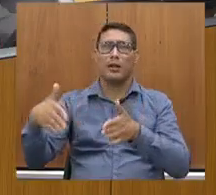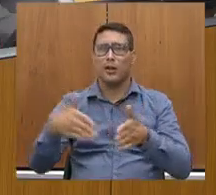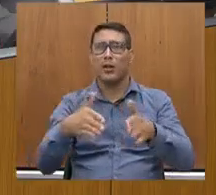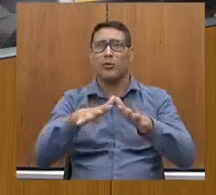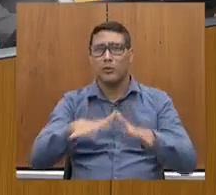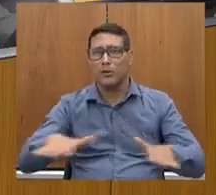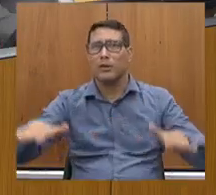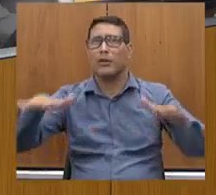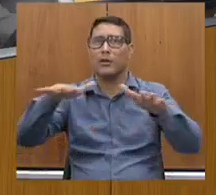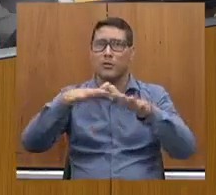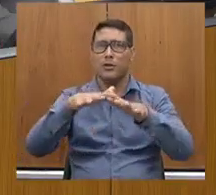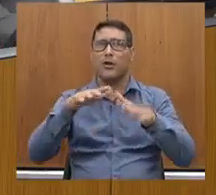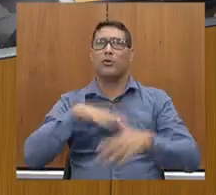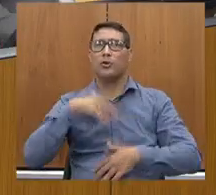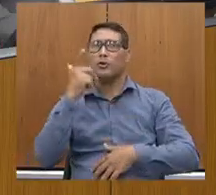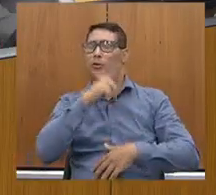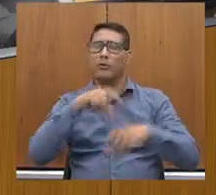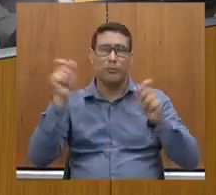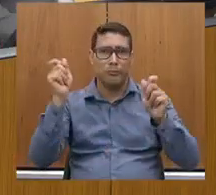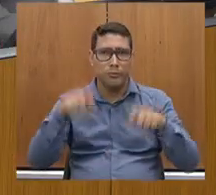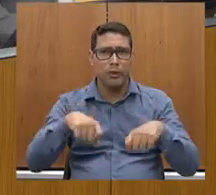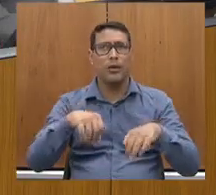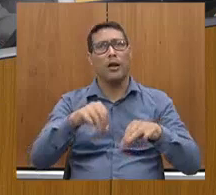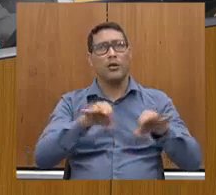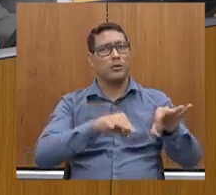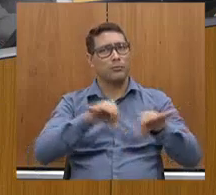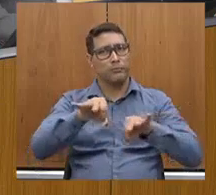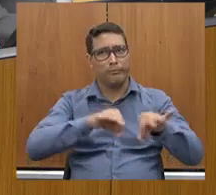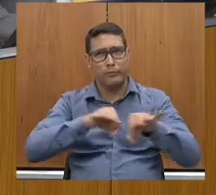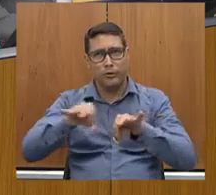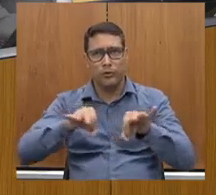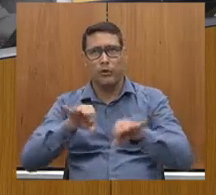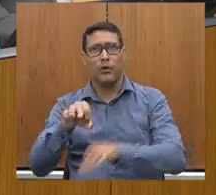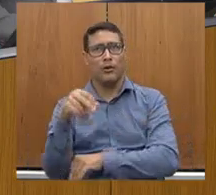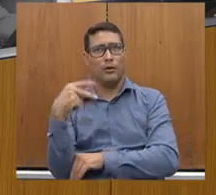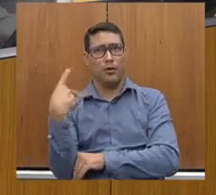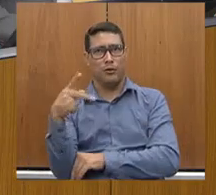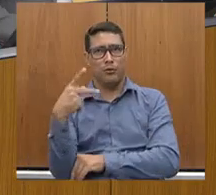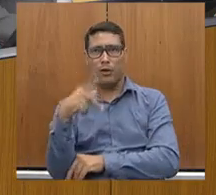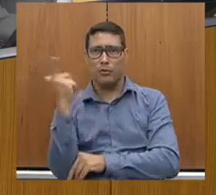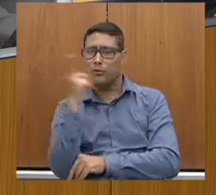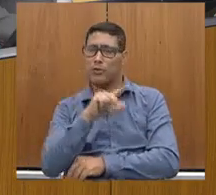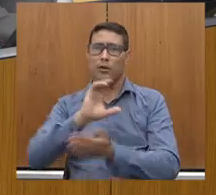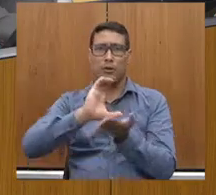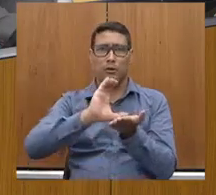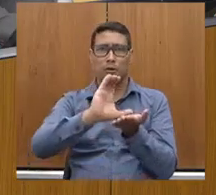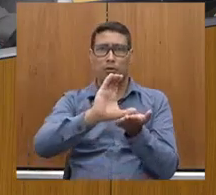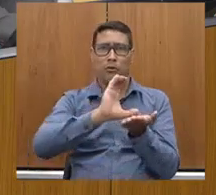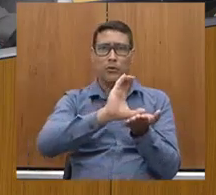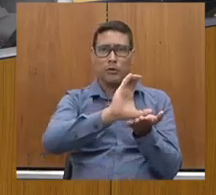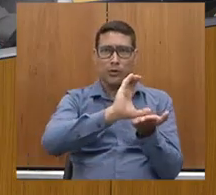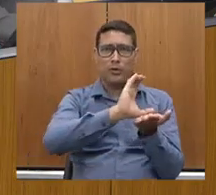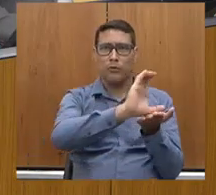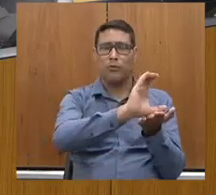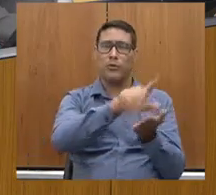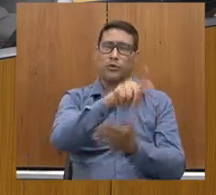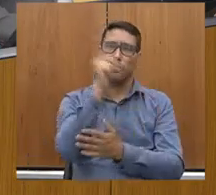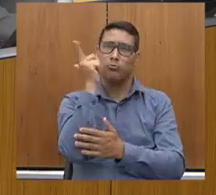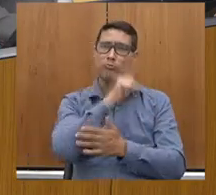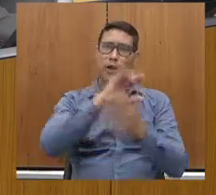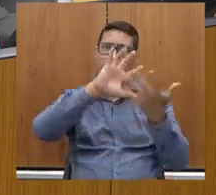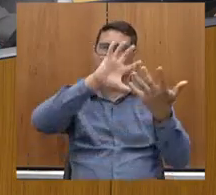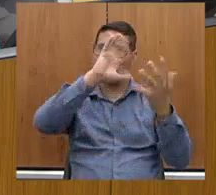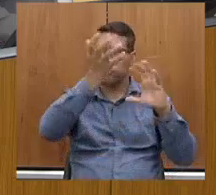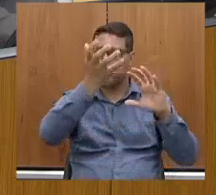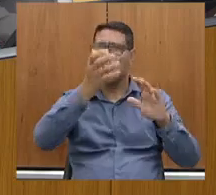conseguiu, com a capacidade de articulação dela, equacionar os recursos para que a gente pudesse hoje recuperar